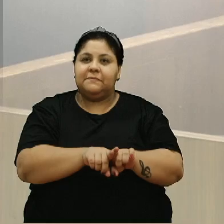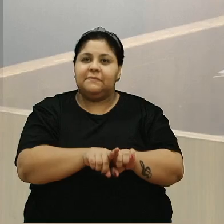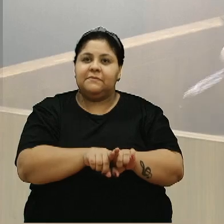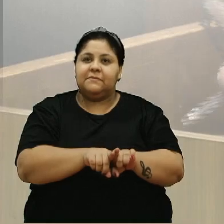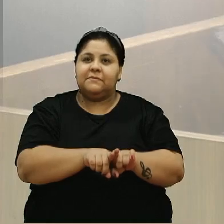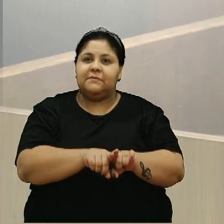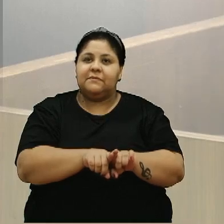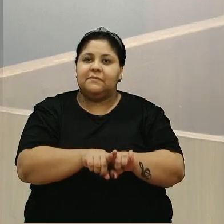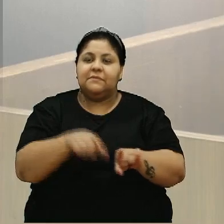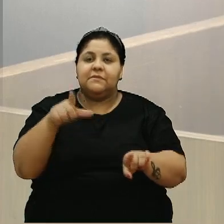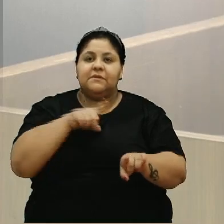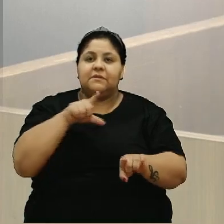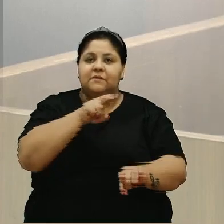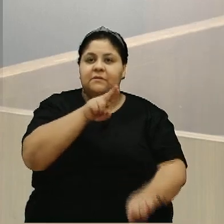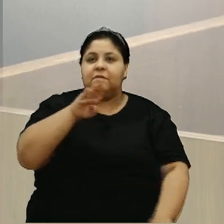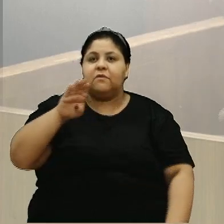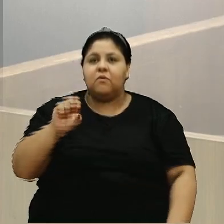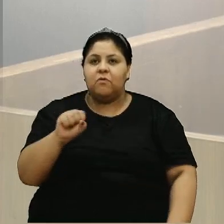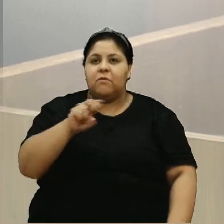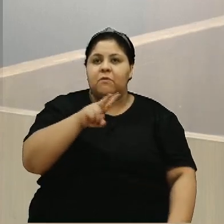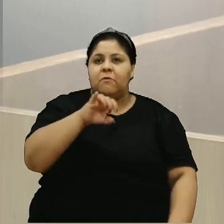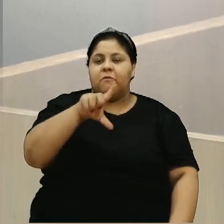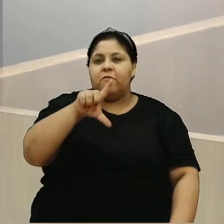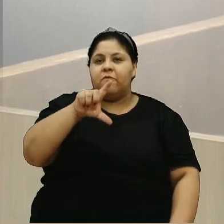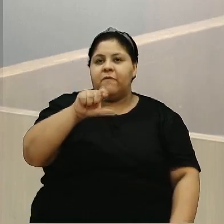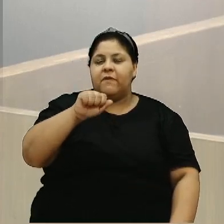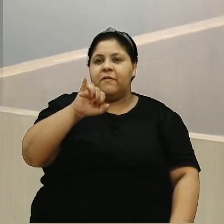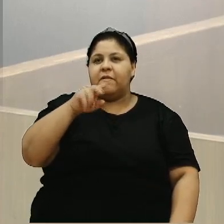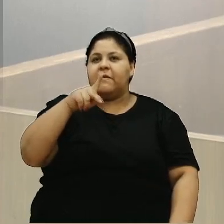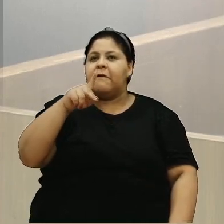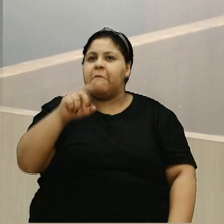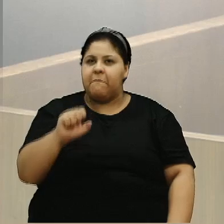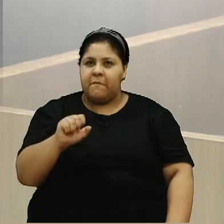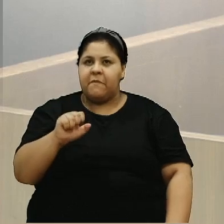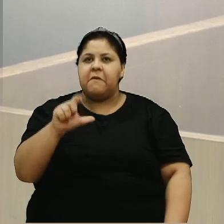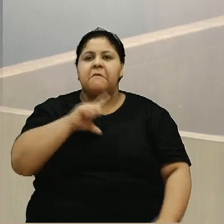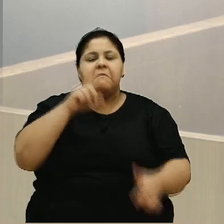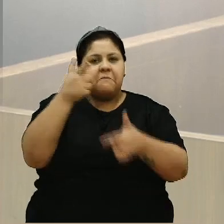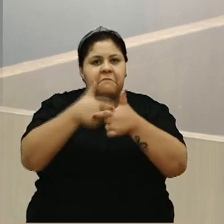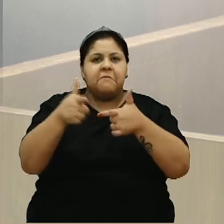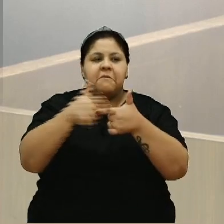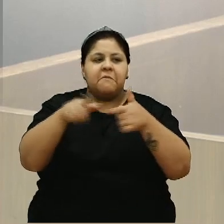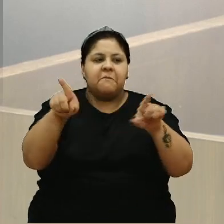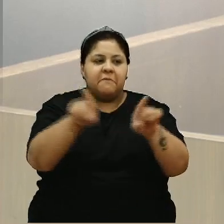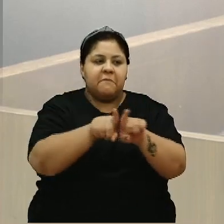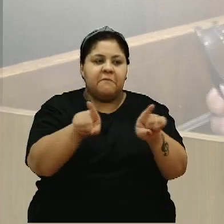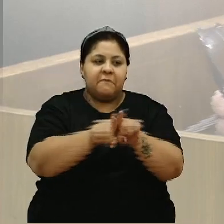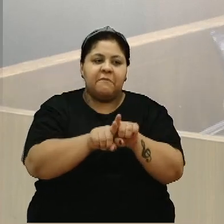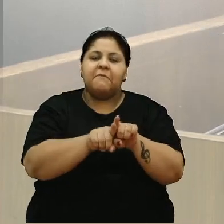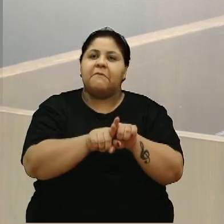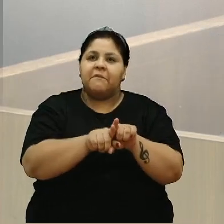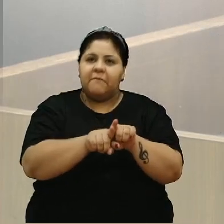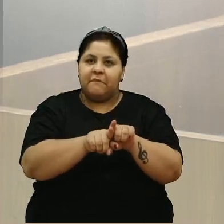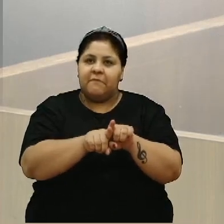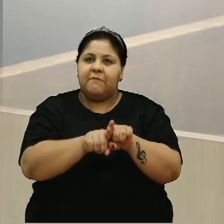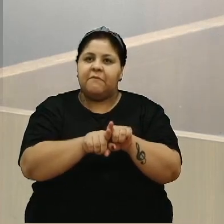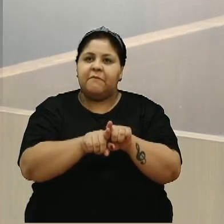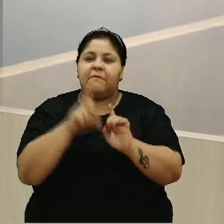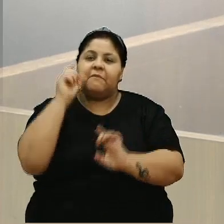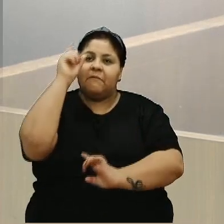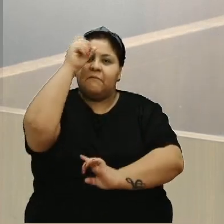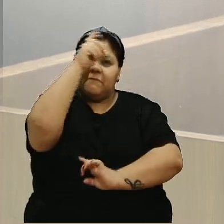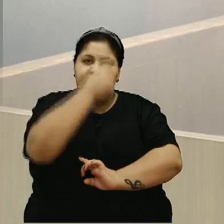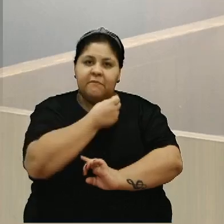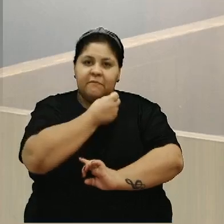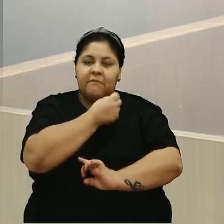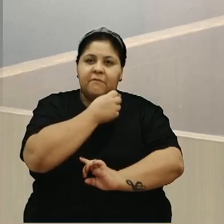sem contar o UBS do Vila IP, que está aqui, o Marciano, que é do Conselho Local da Saúde, que está numa situação difícil, contar